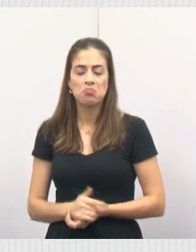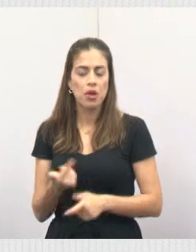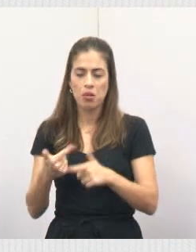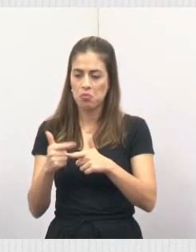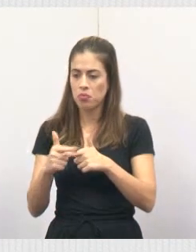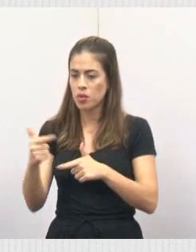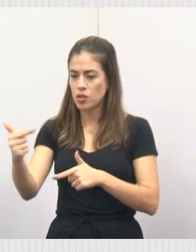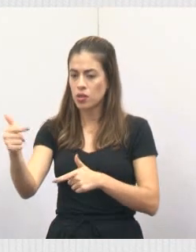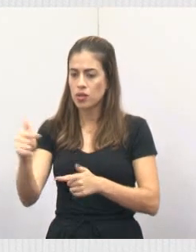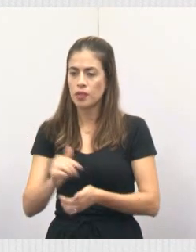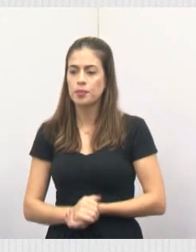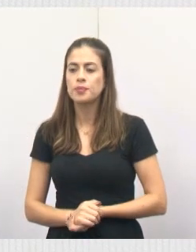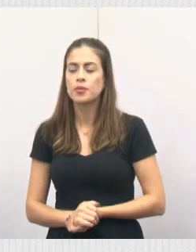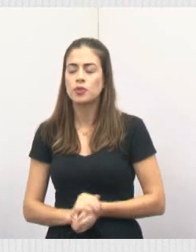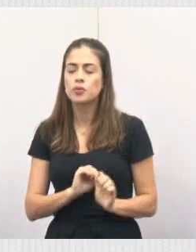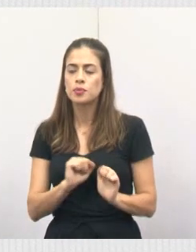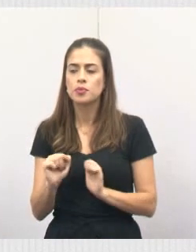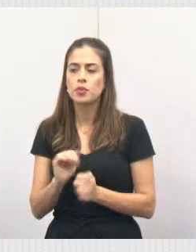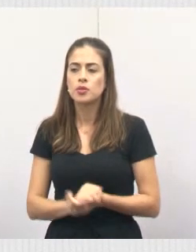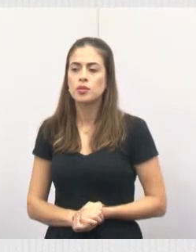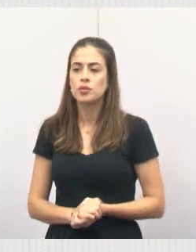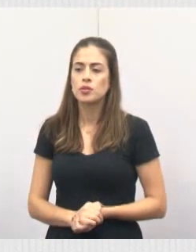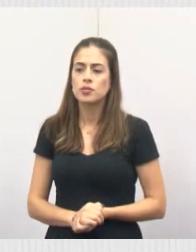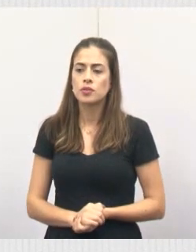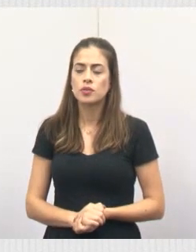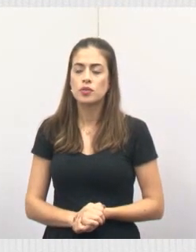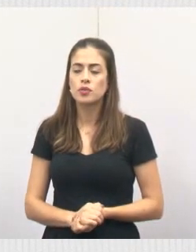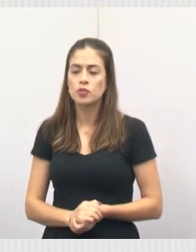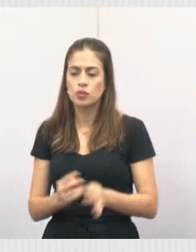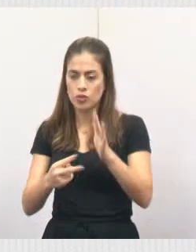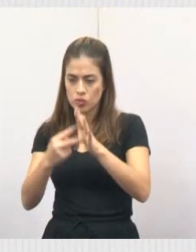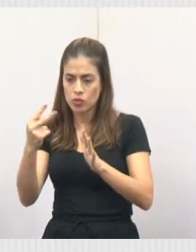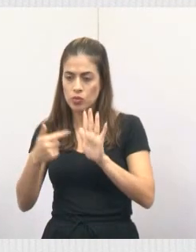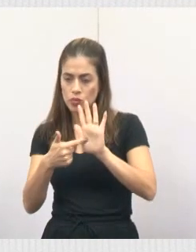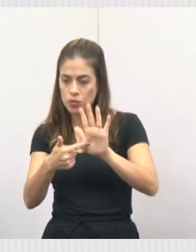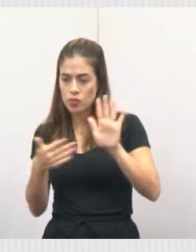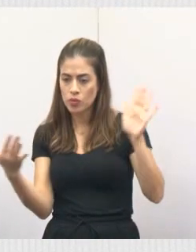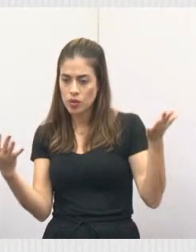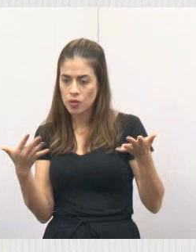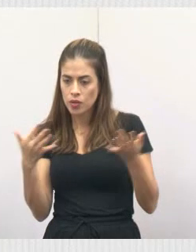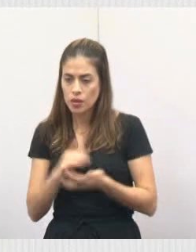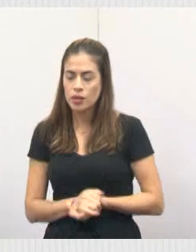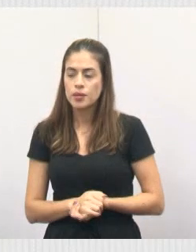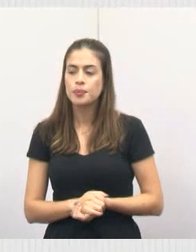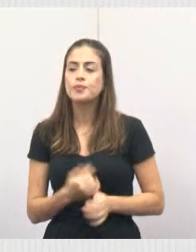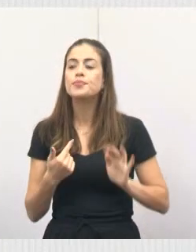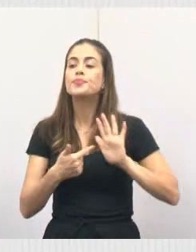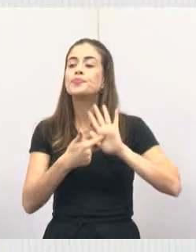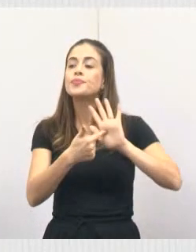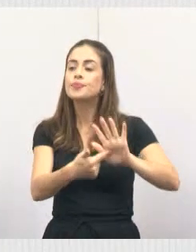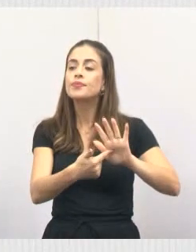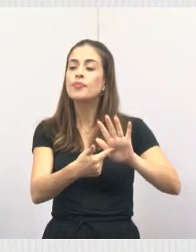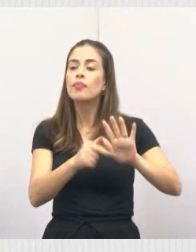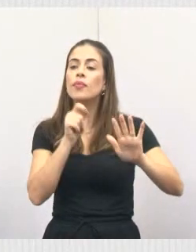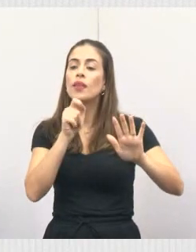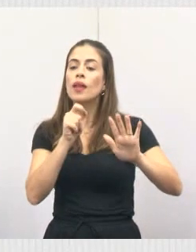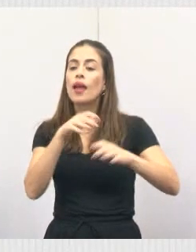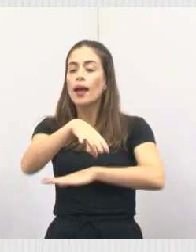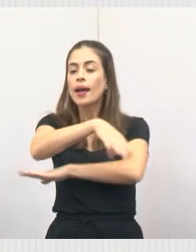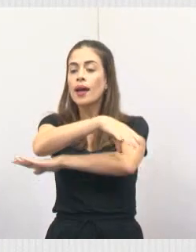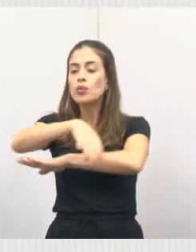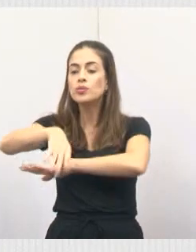problema. Bom, ele já colocou o segundo. E eu quero mostrar para vocês sobre esta